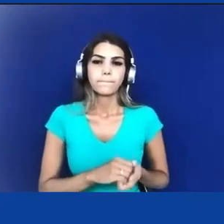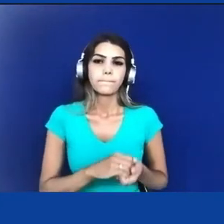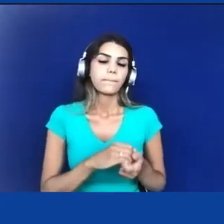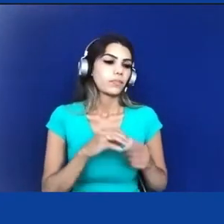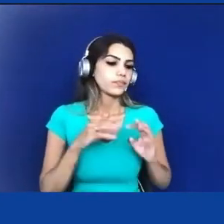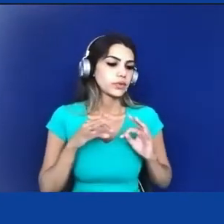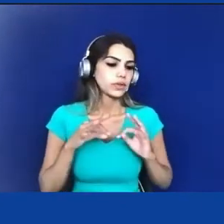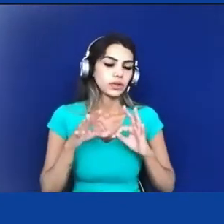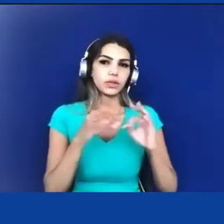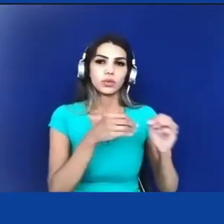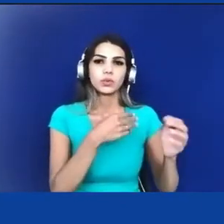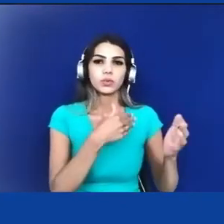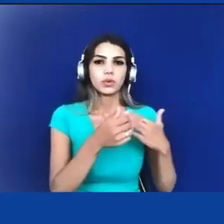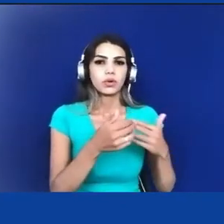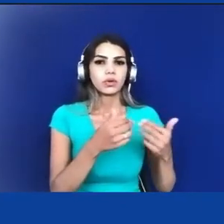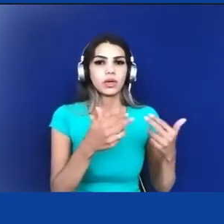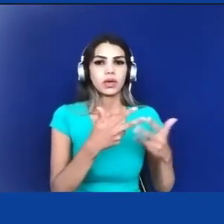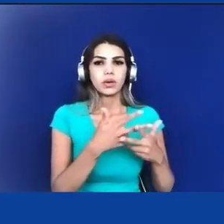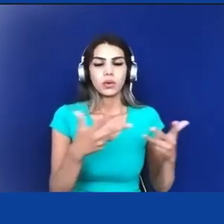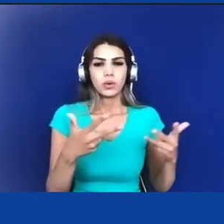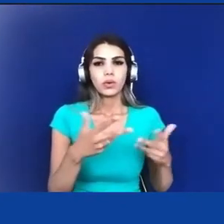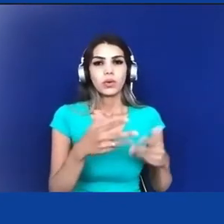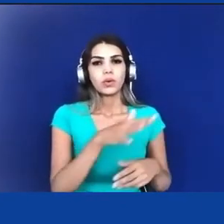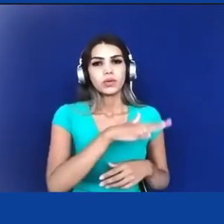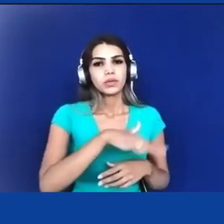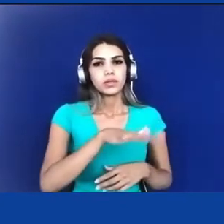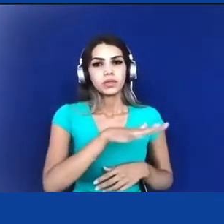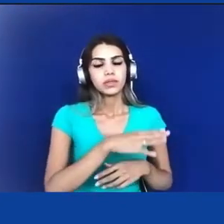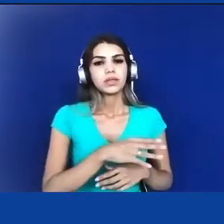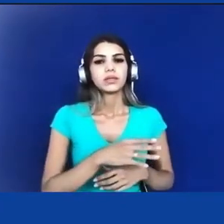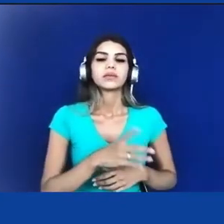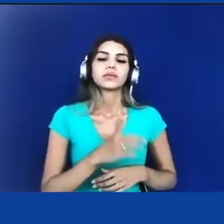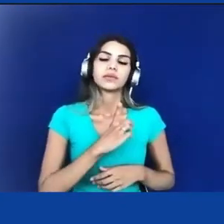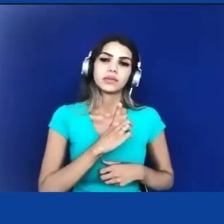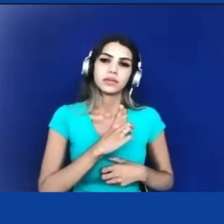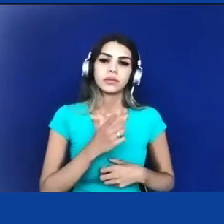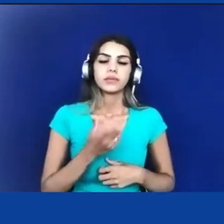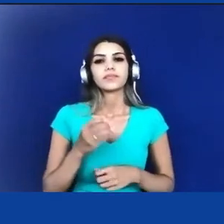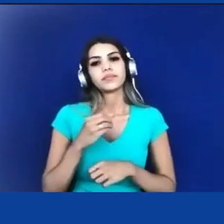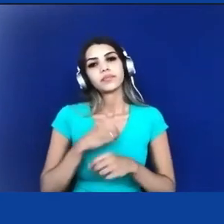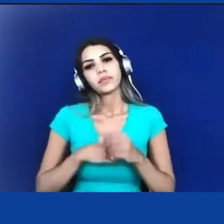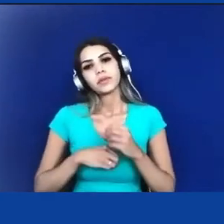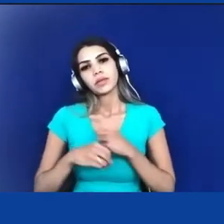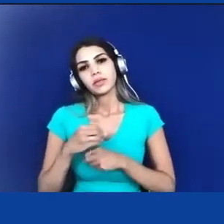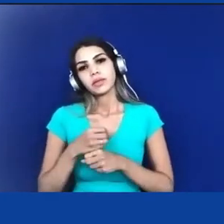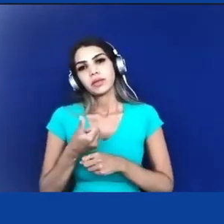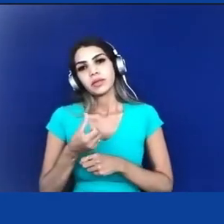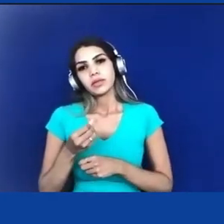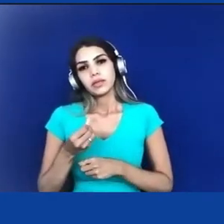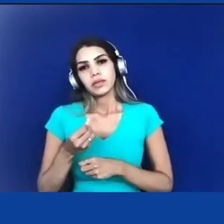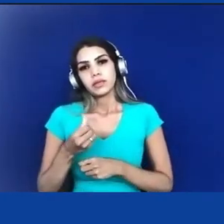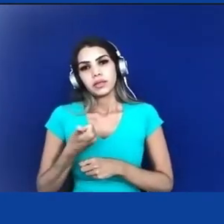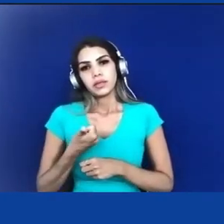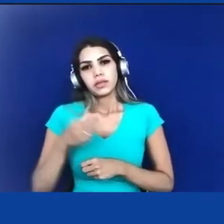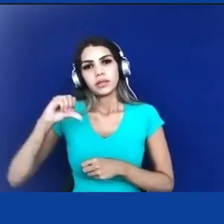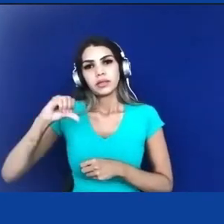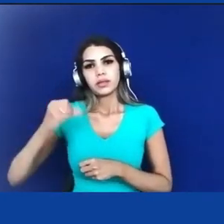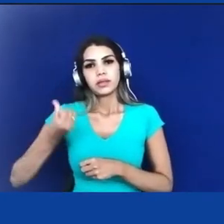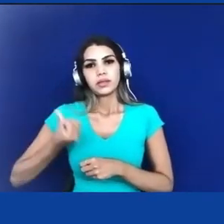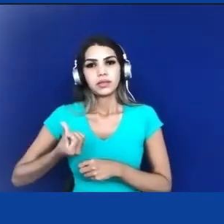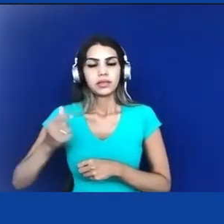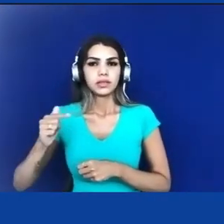existentes bom isso se disse lá em 67 e nós tivemos uma emenda constitucional em